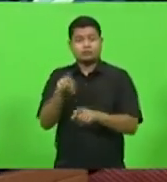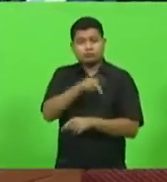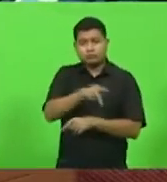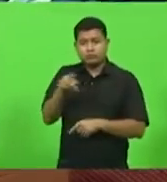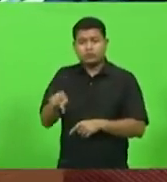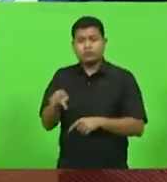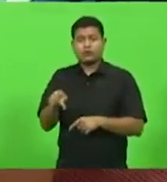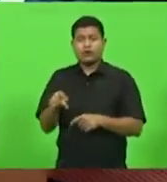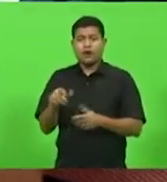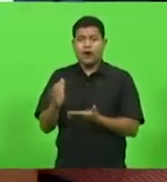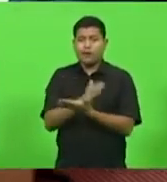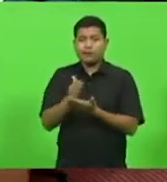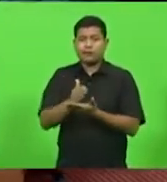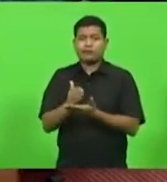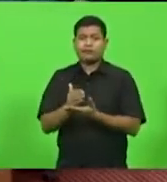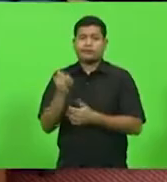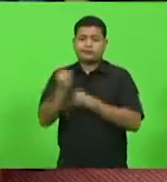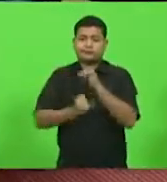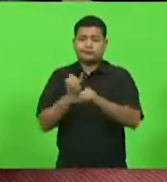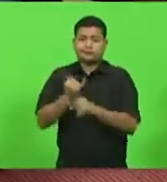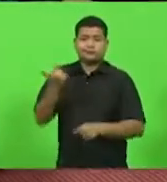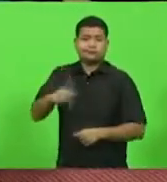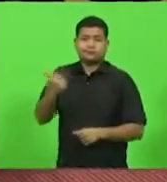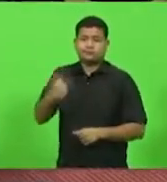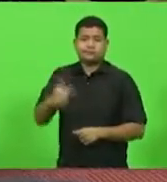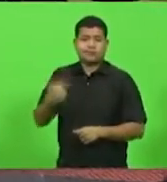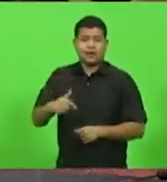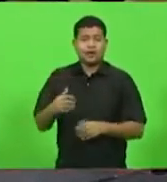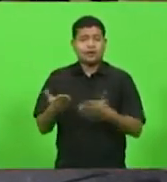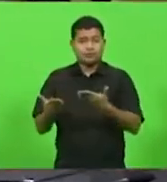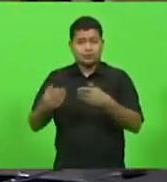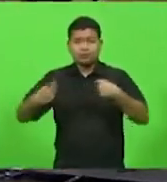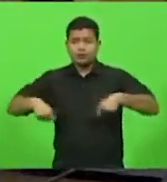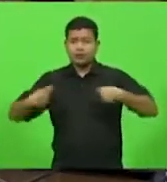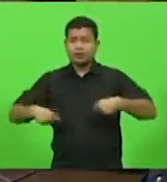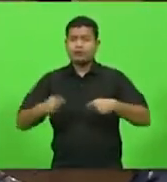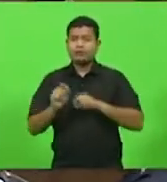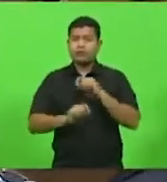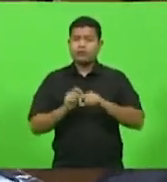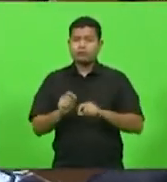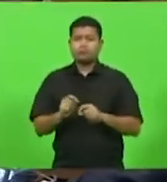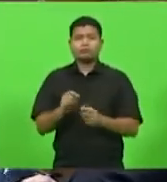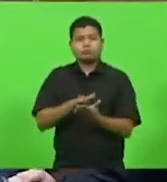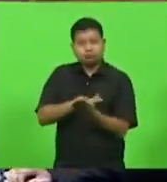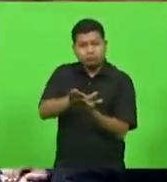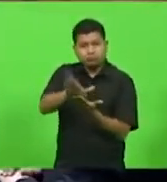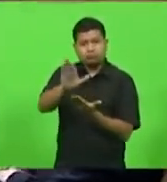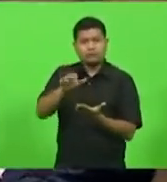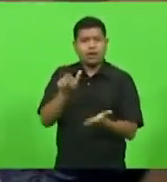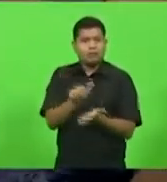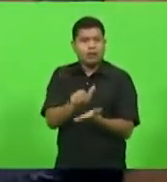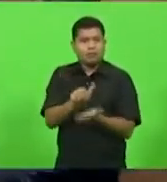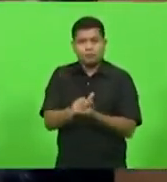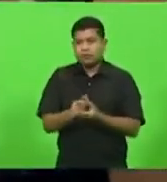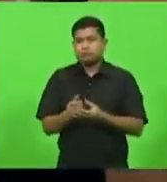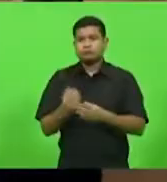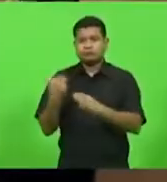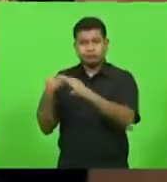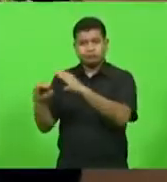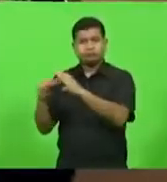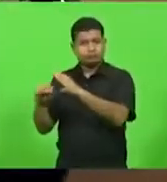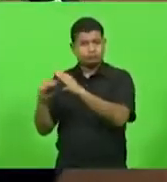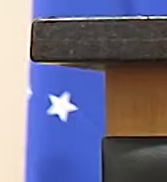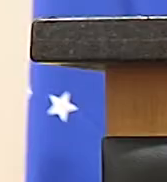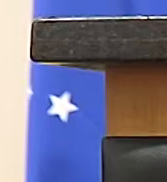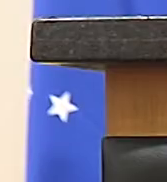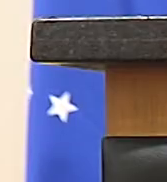sem acesso a computadores ou internet, que passaram a receber material impresso, assegurando a todos o direito à